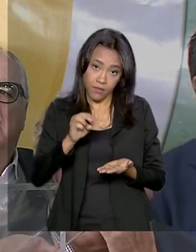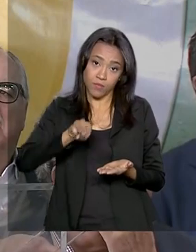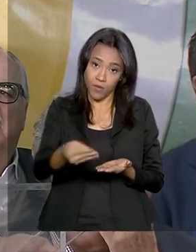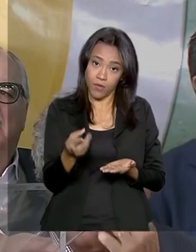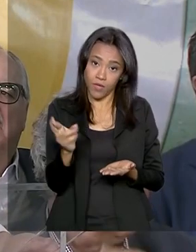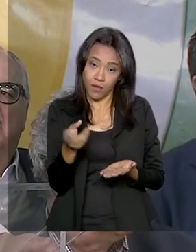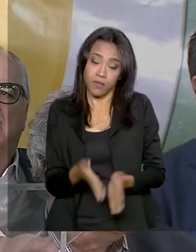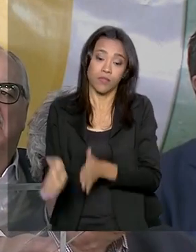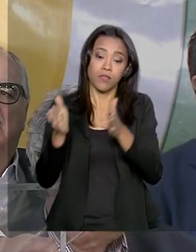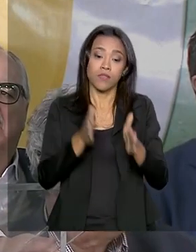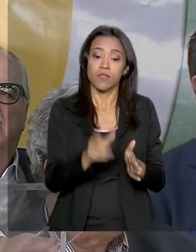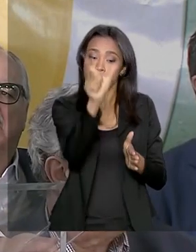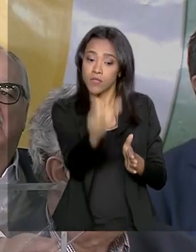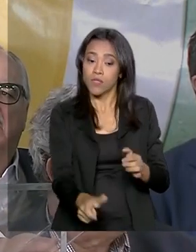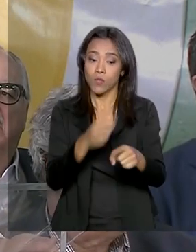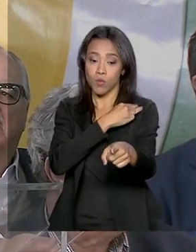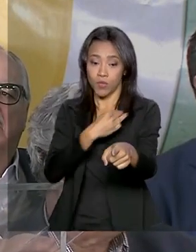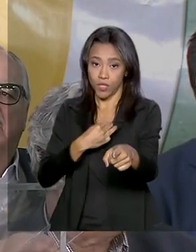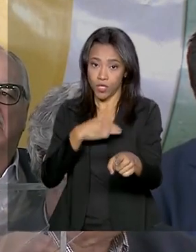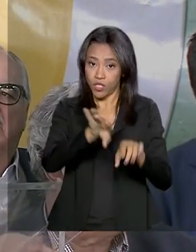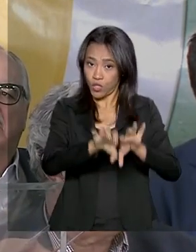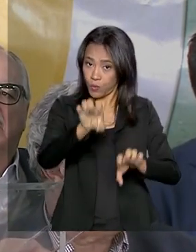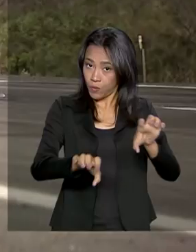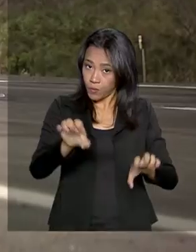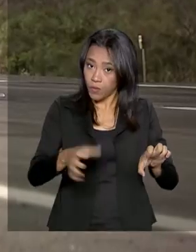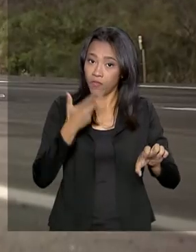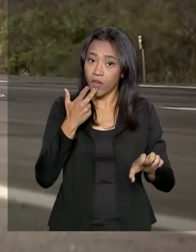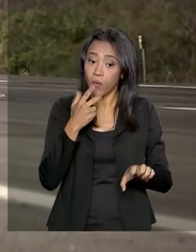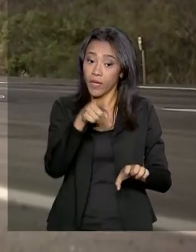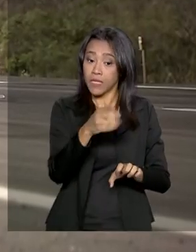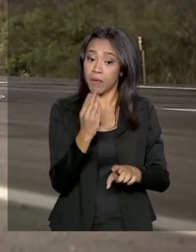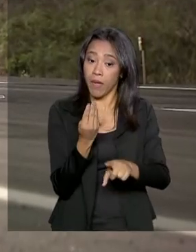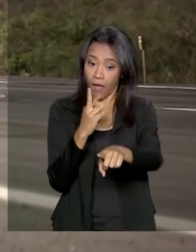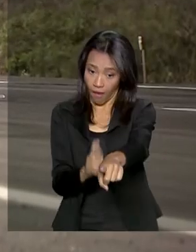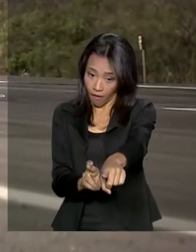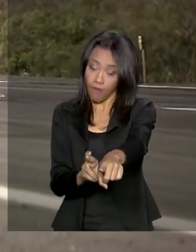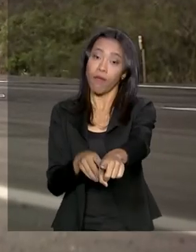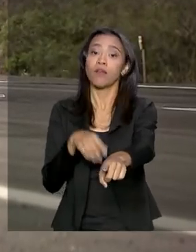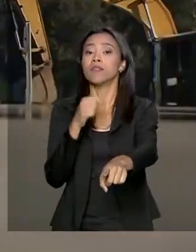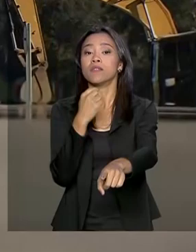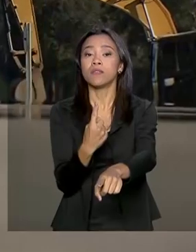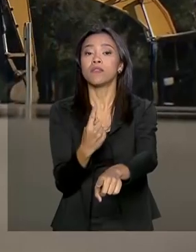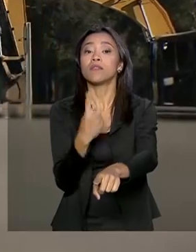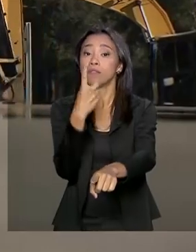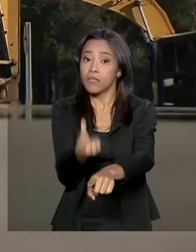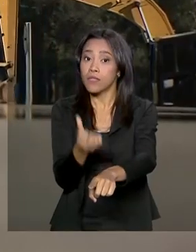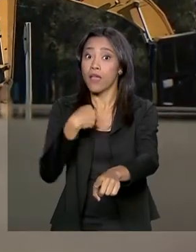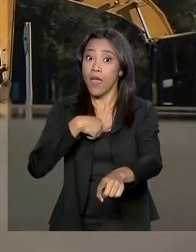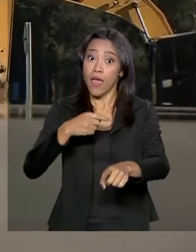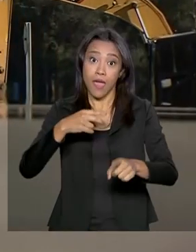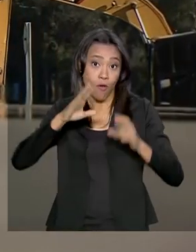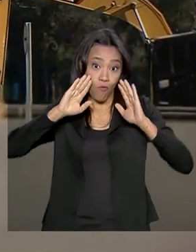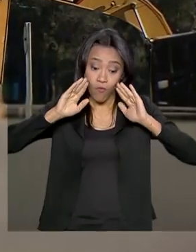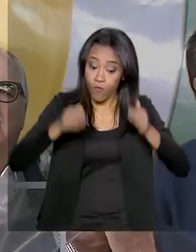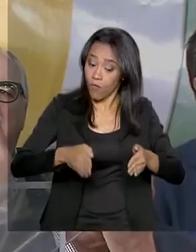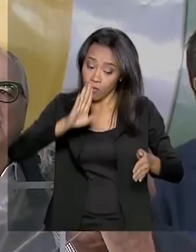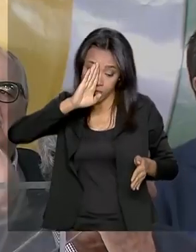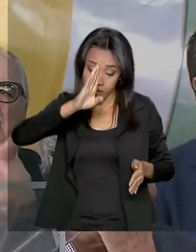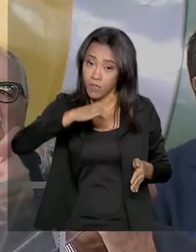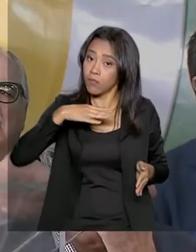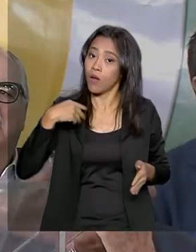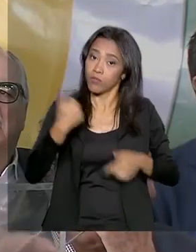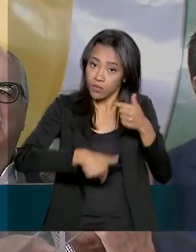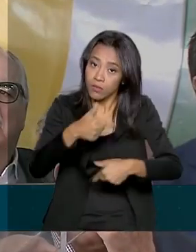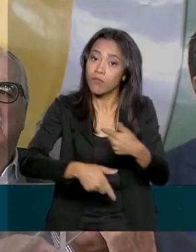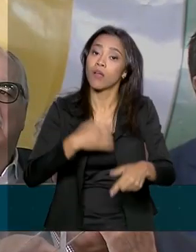O ministro da Infraestrutura disse que a BR-116 no Rio Grande do Sul é uma das prioridades do governo federal. Vamos